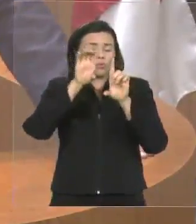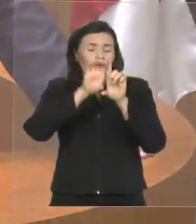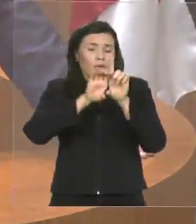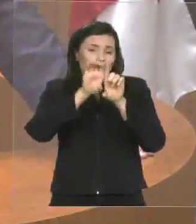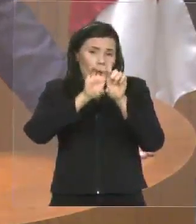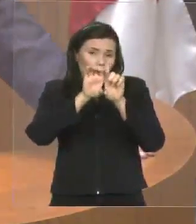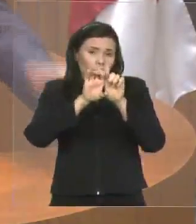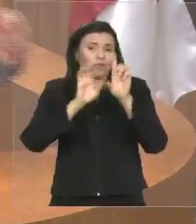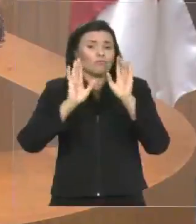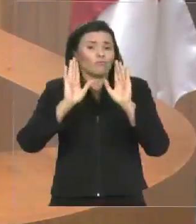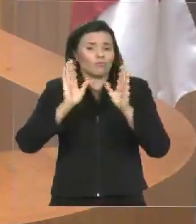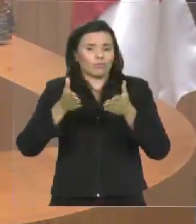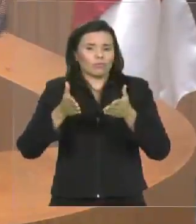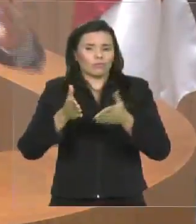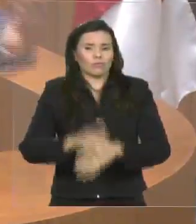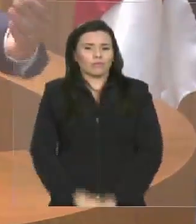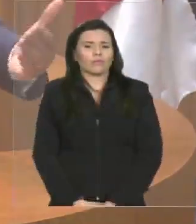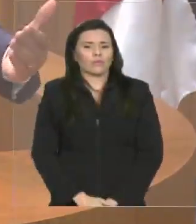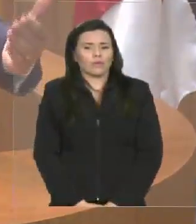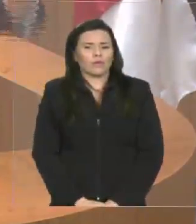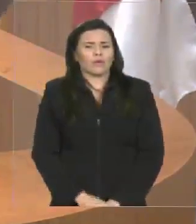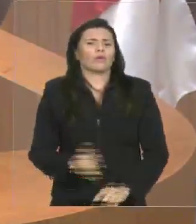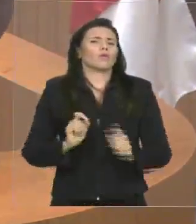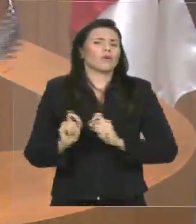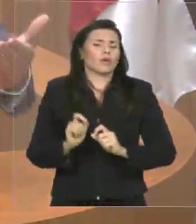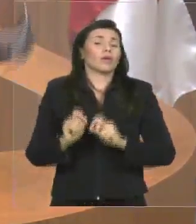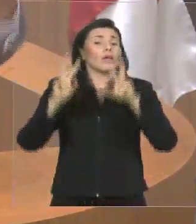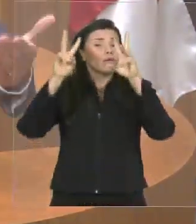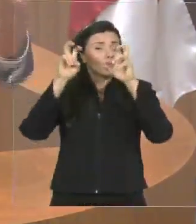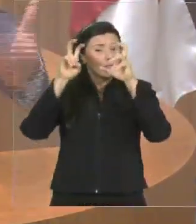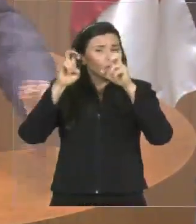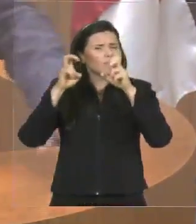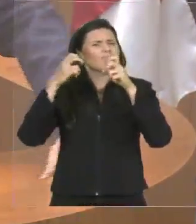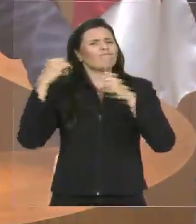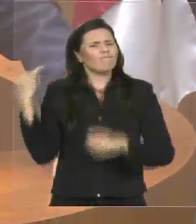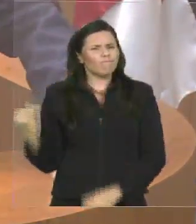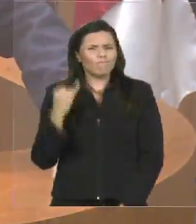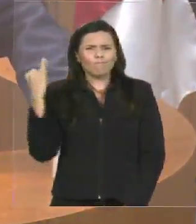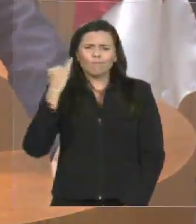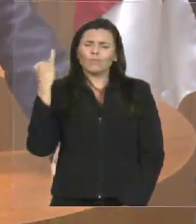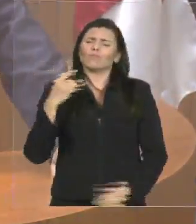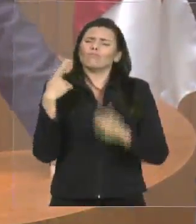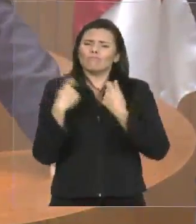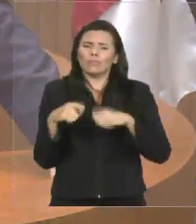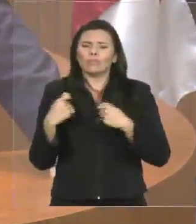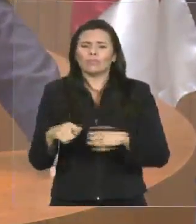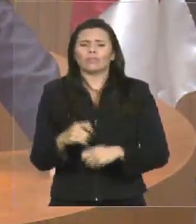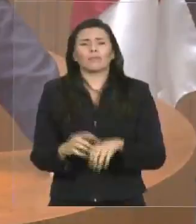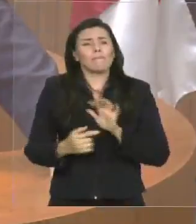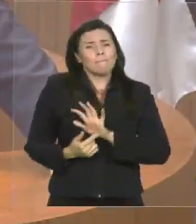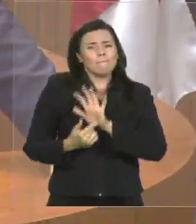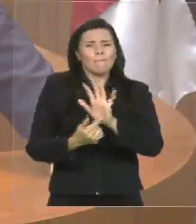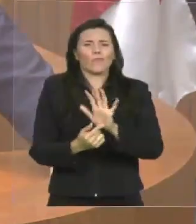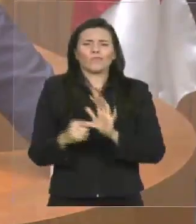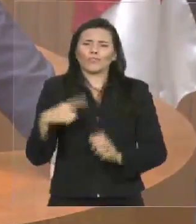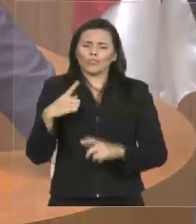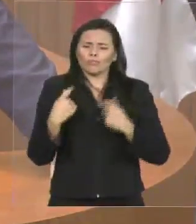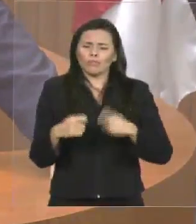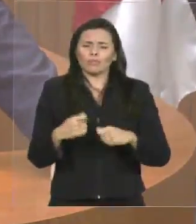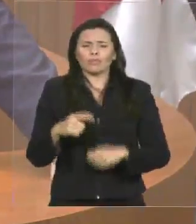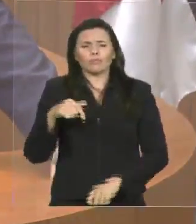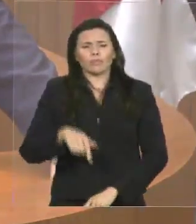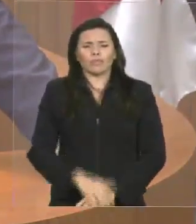estudantes de ensino médio, para debater esse tema, para mostrar essa necessidade e até mesmo reforçar com a